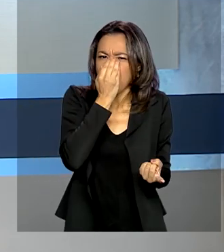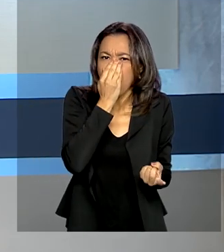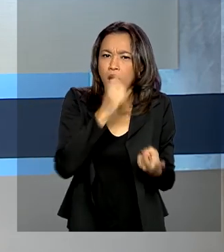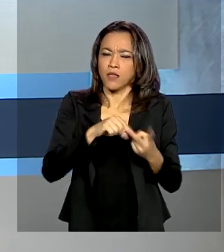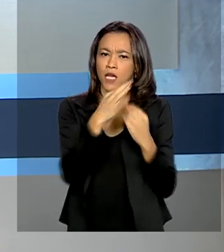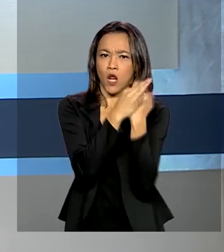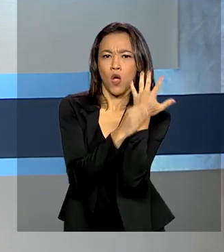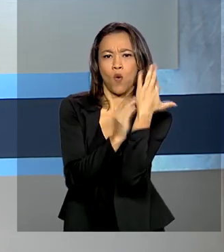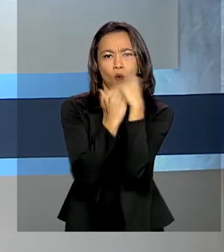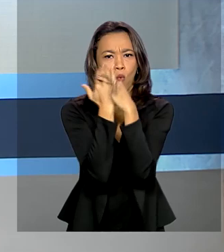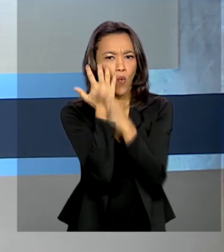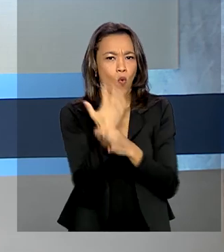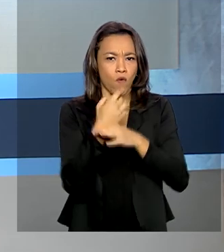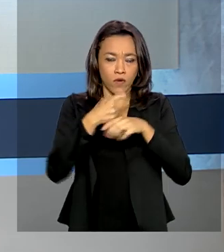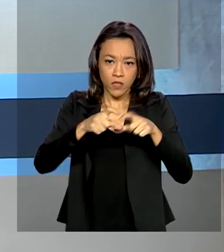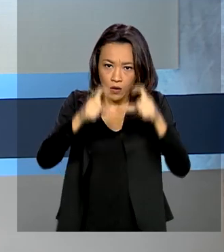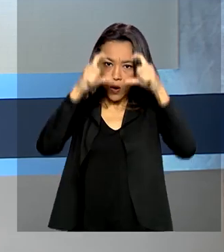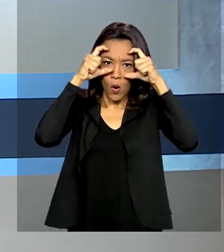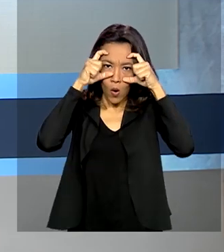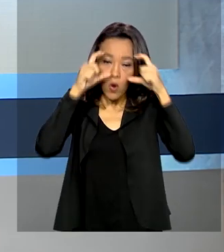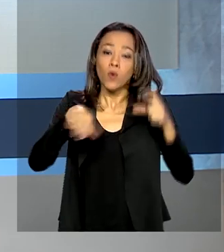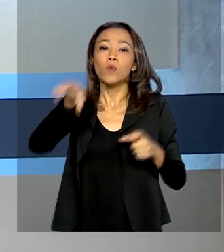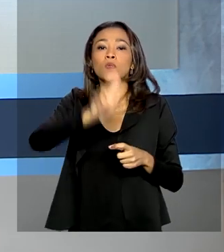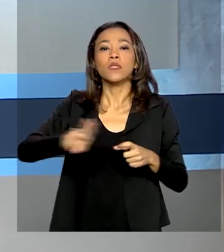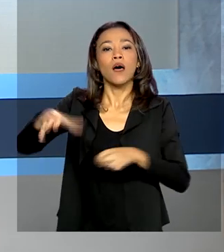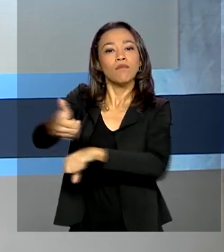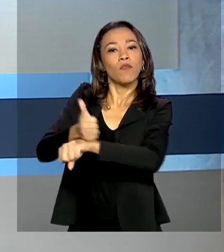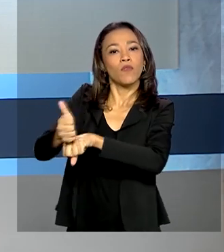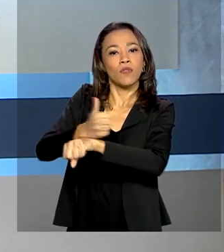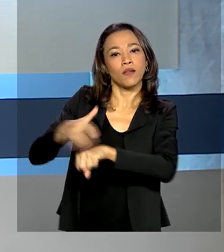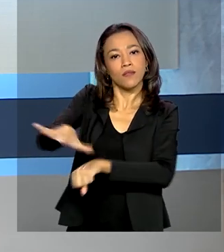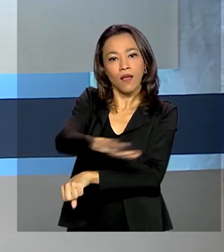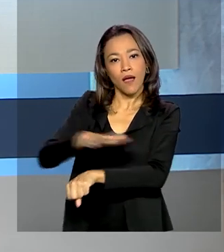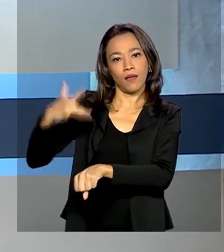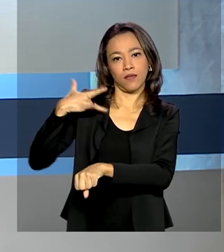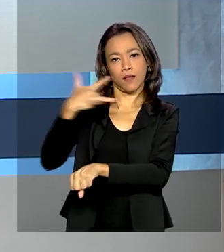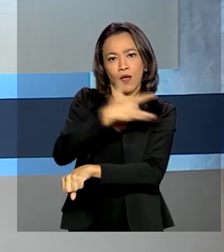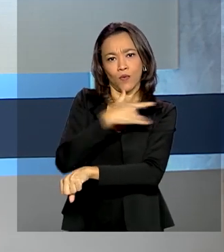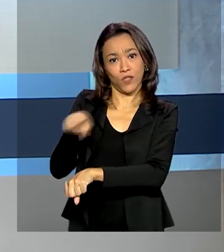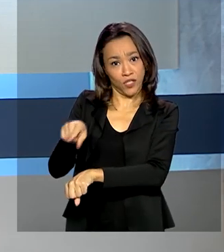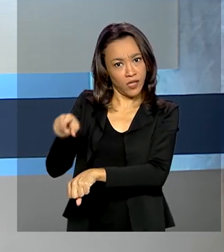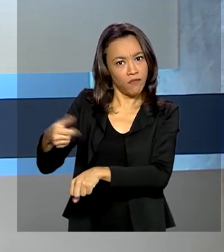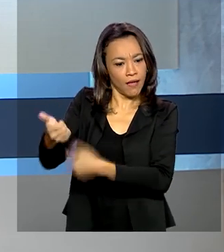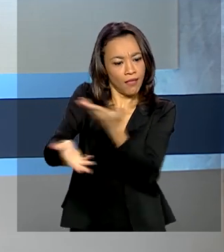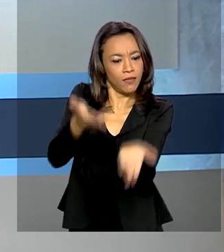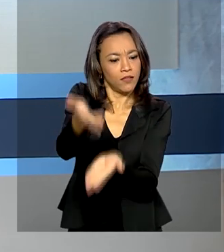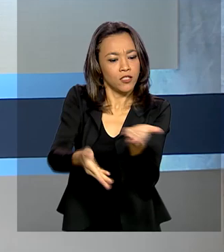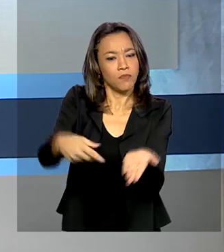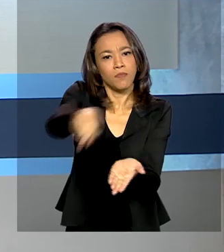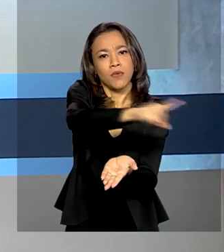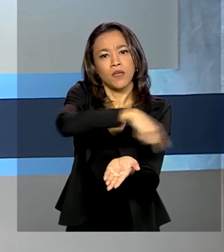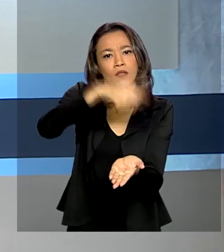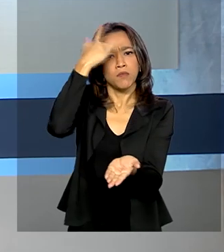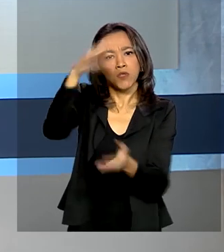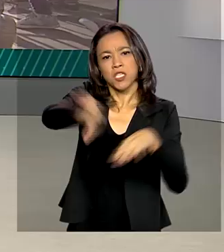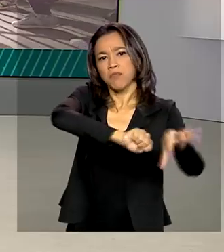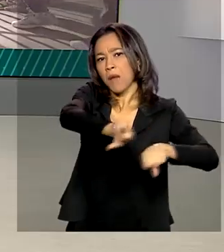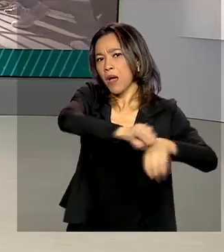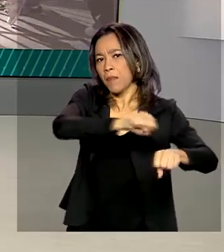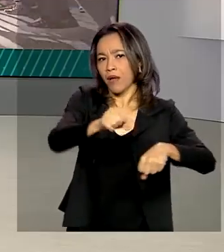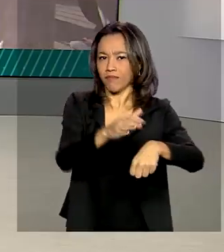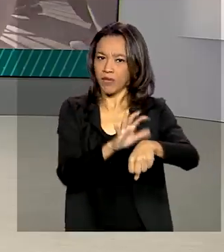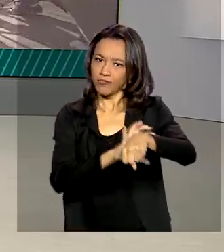luvas e óculos, usados por profissionais de saúde que realizam atendimento dos pacientes infectados pelo coronavírus.